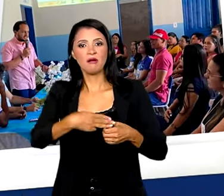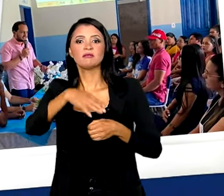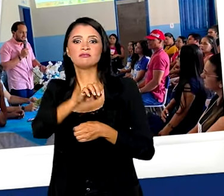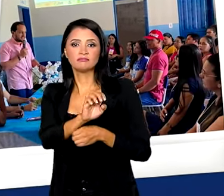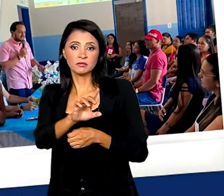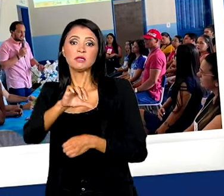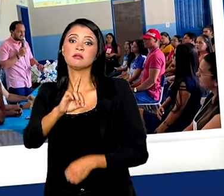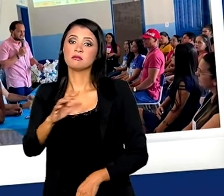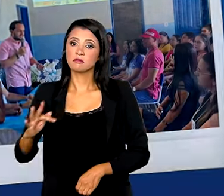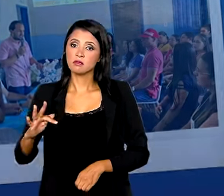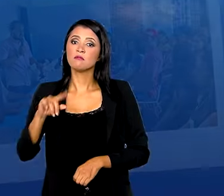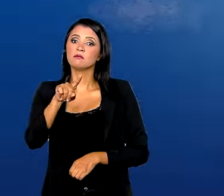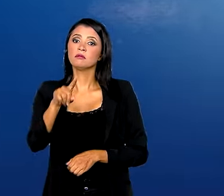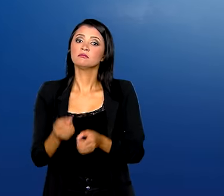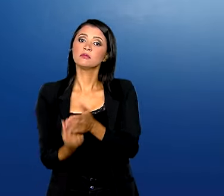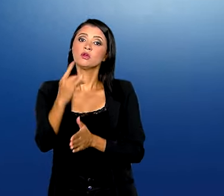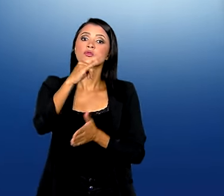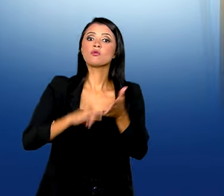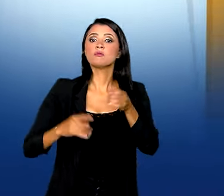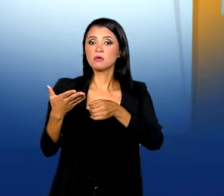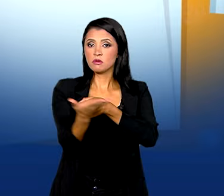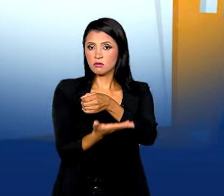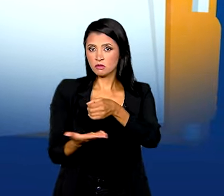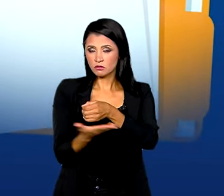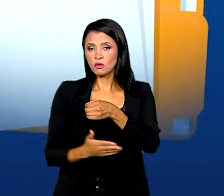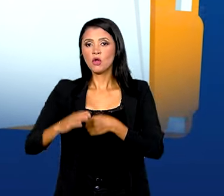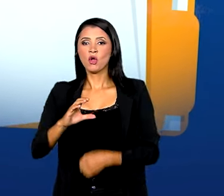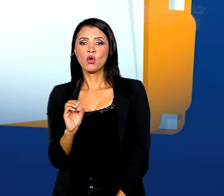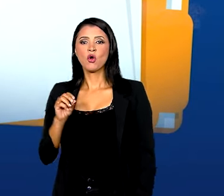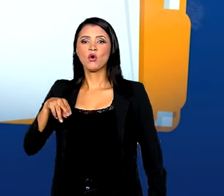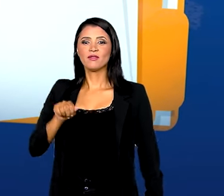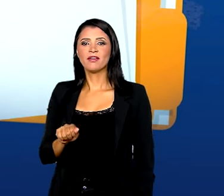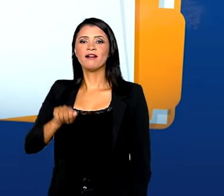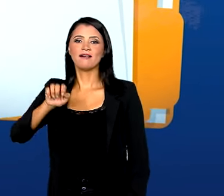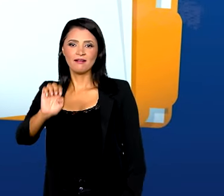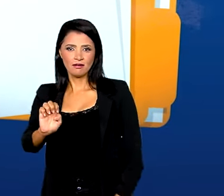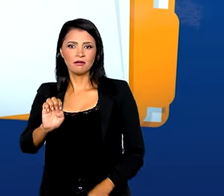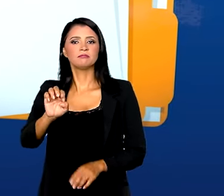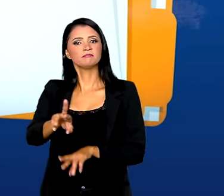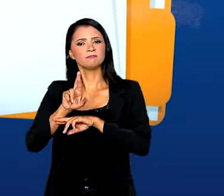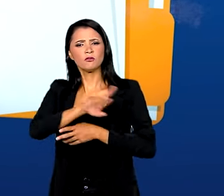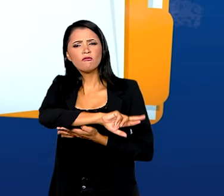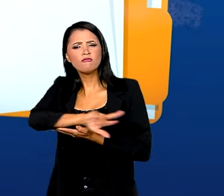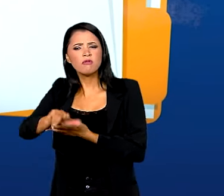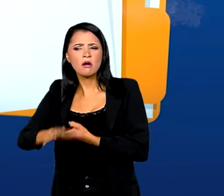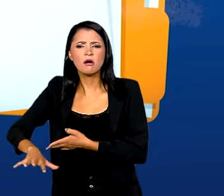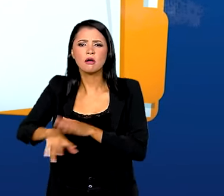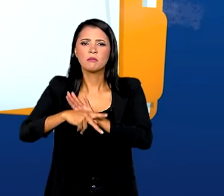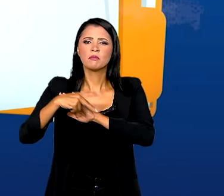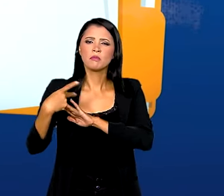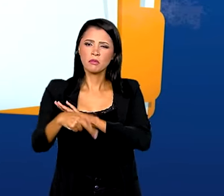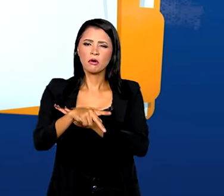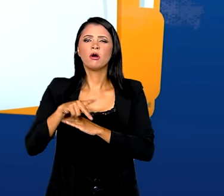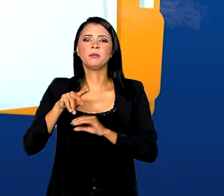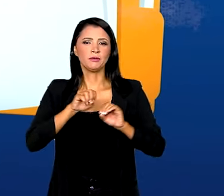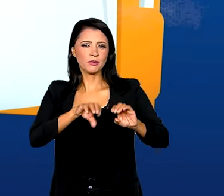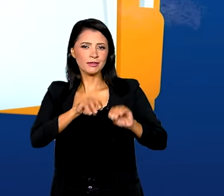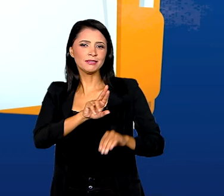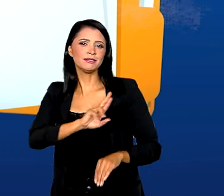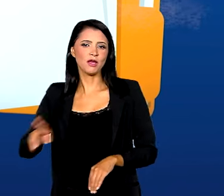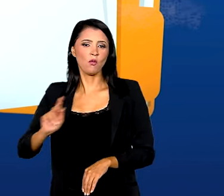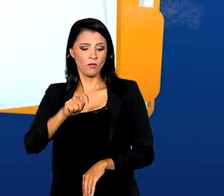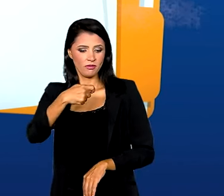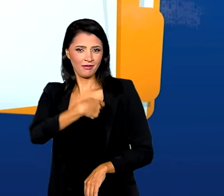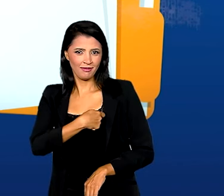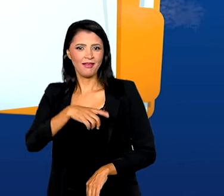municipais, estaduais e distrital formam um documento base. Na Conai, representantes dos diversos segmentos da